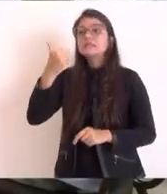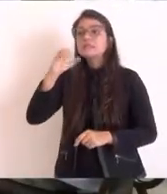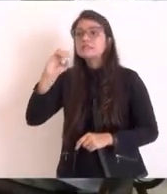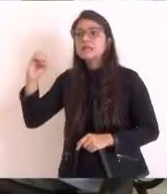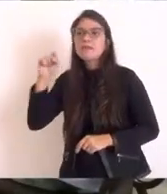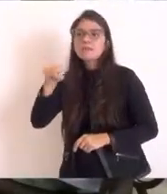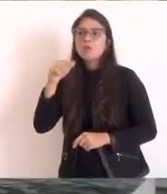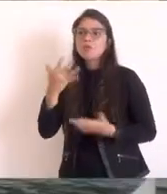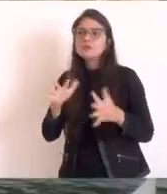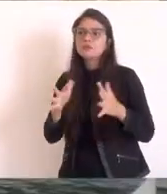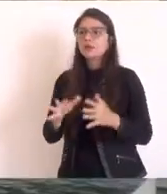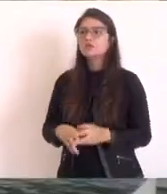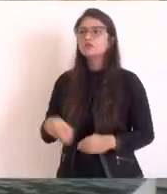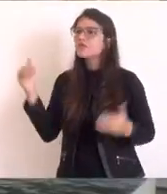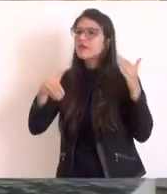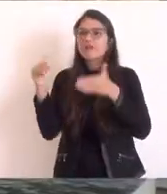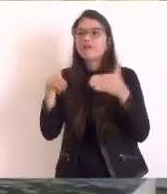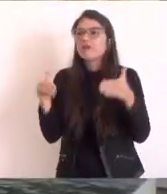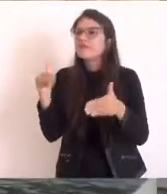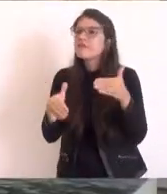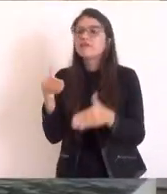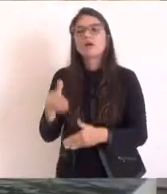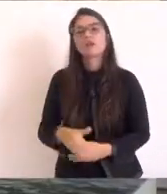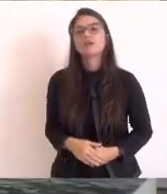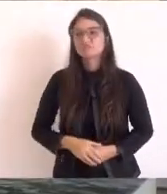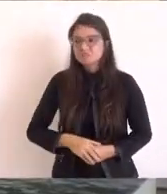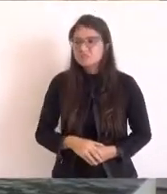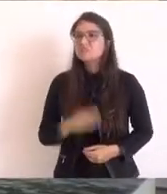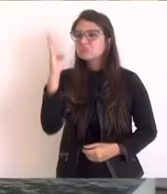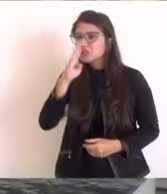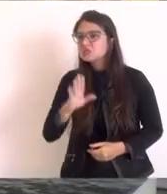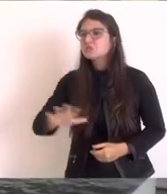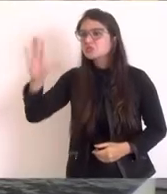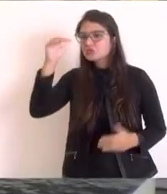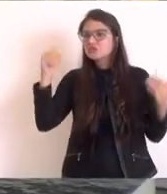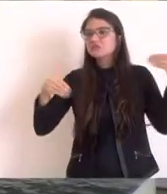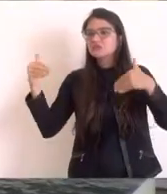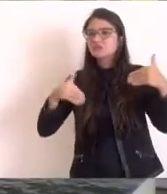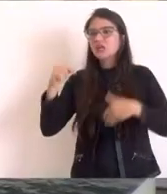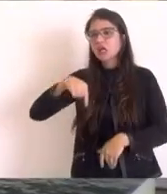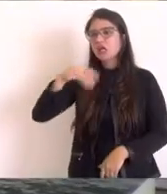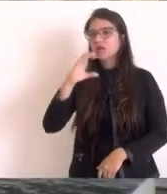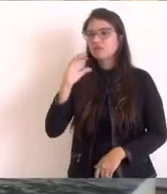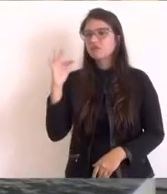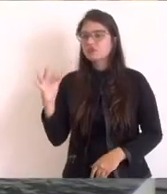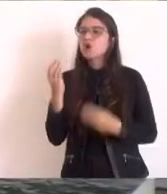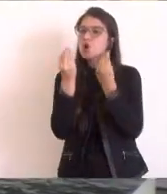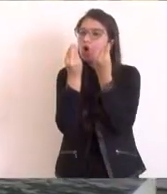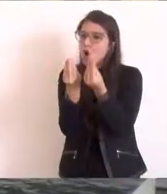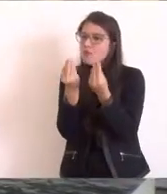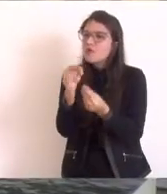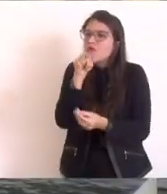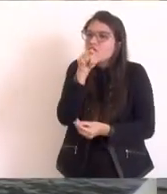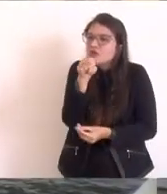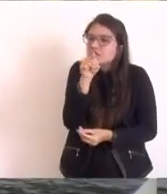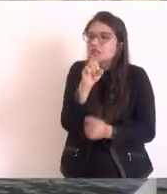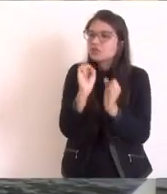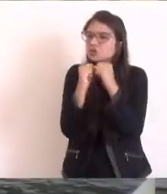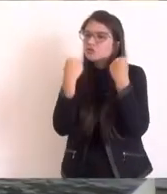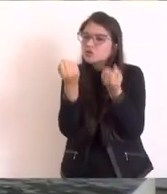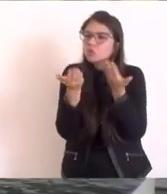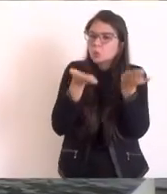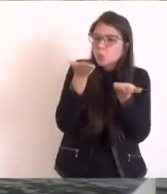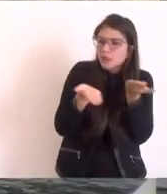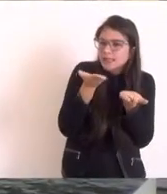desafio, prefeito, o senhor tratar da vida do cidadão cabofriense e ainda ter que ter dedicação